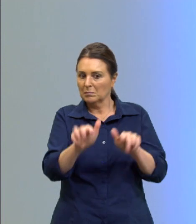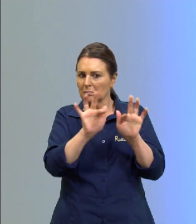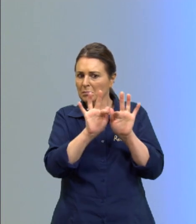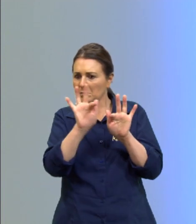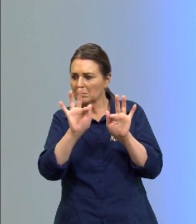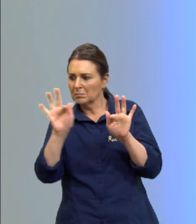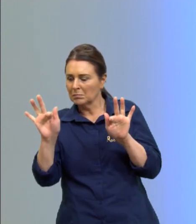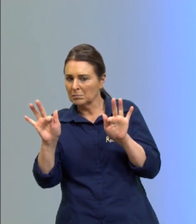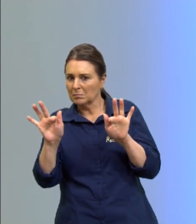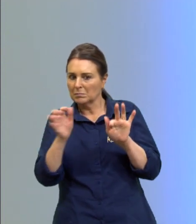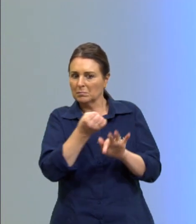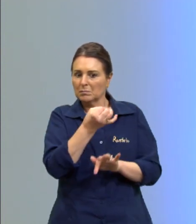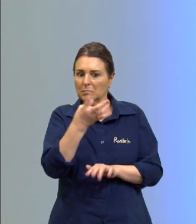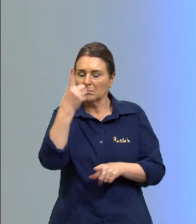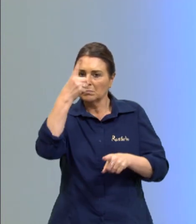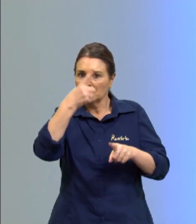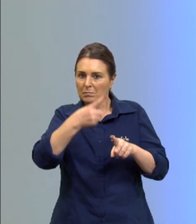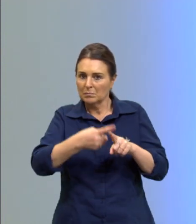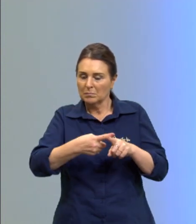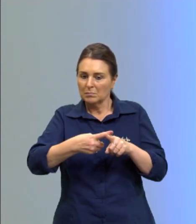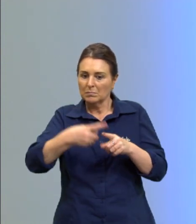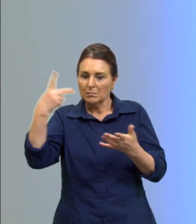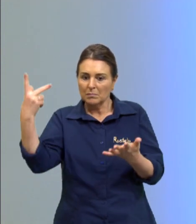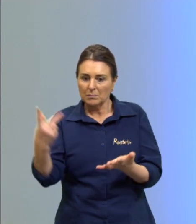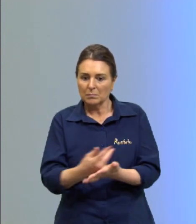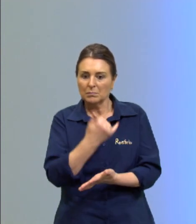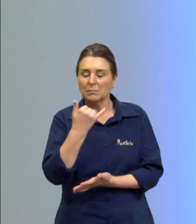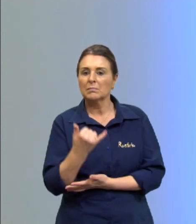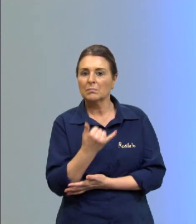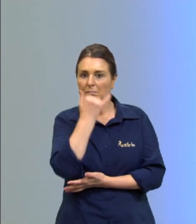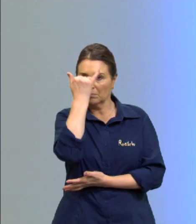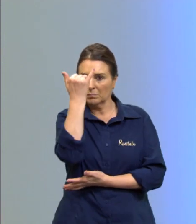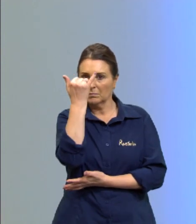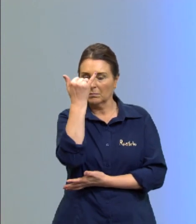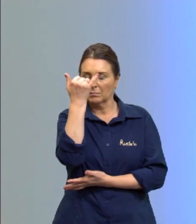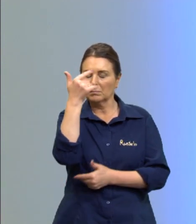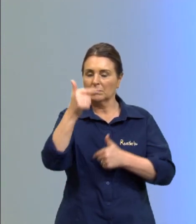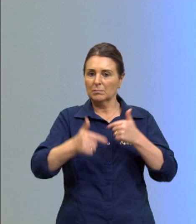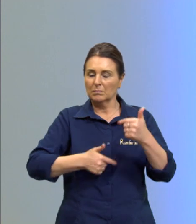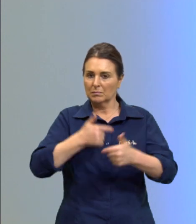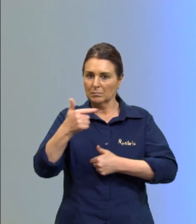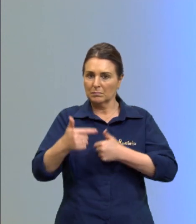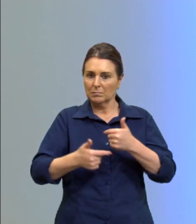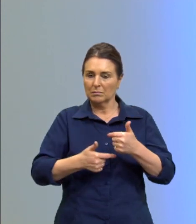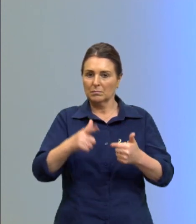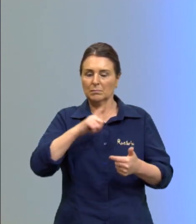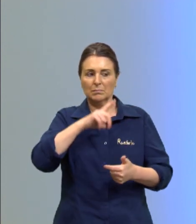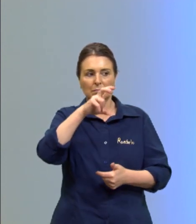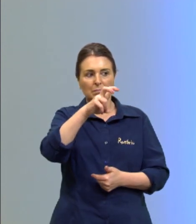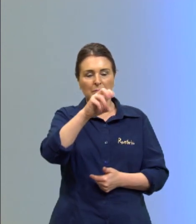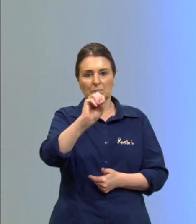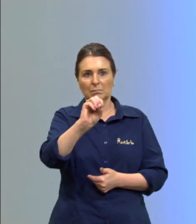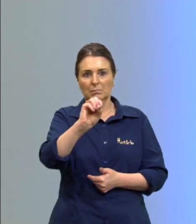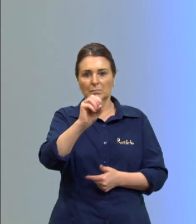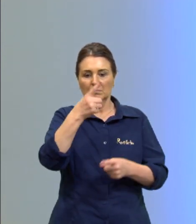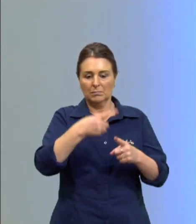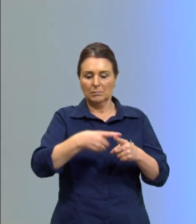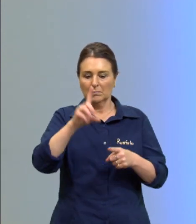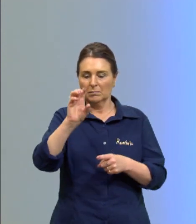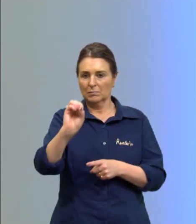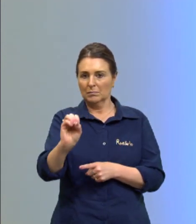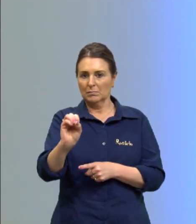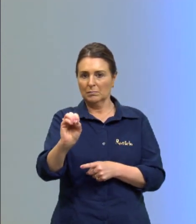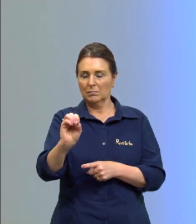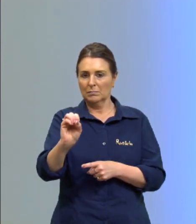quantidade de vezes que ocorreu né então esses acidentes então nós temos 50 vezes 0